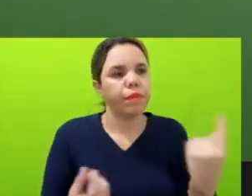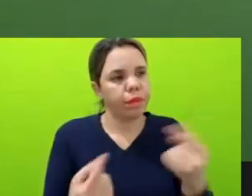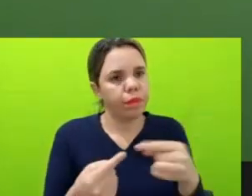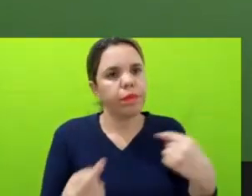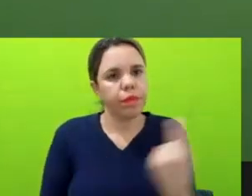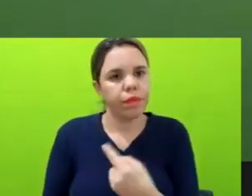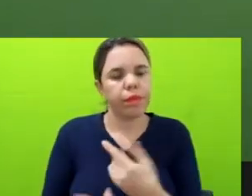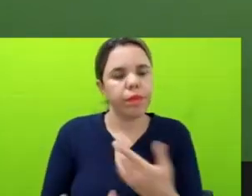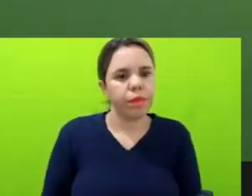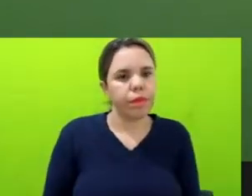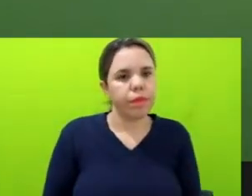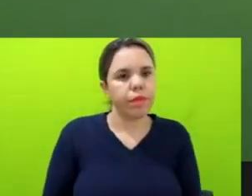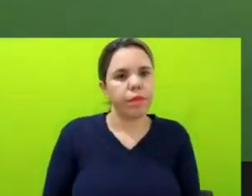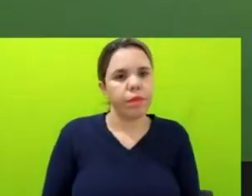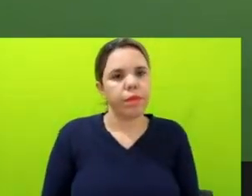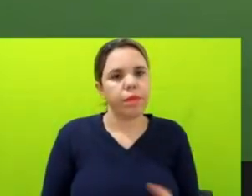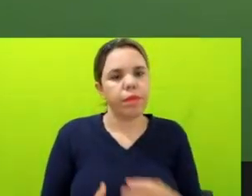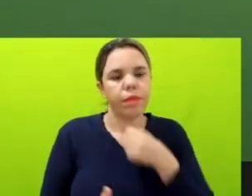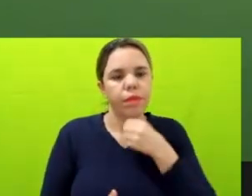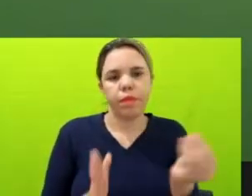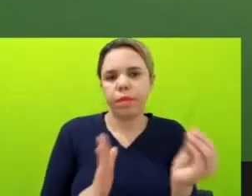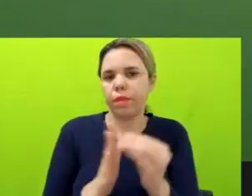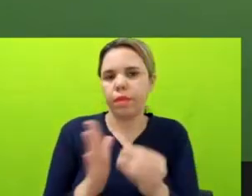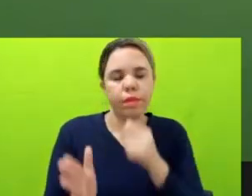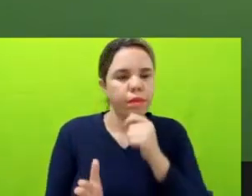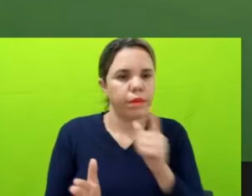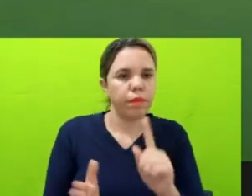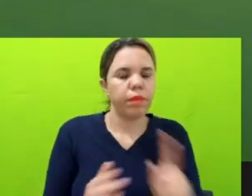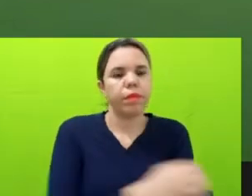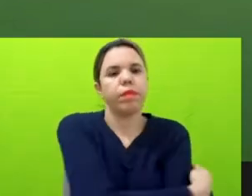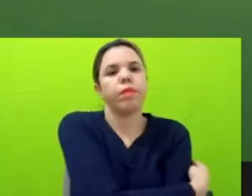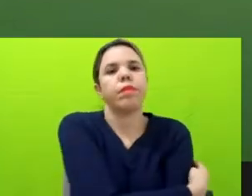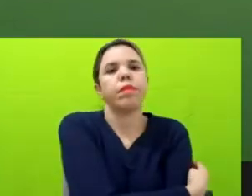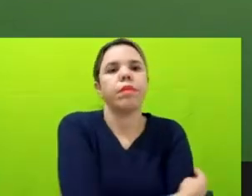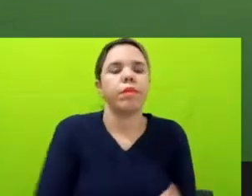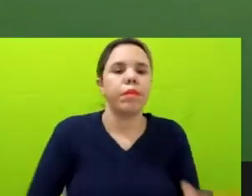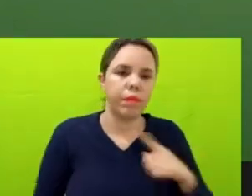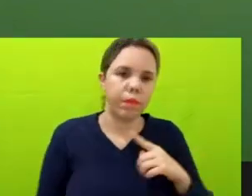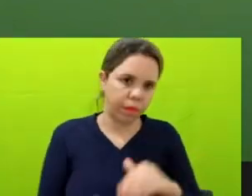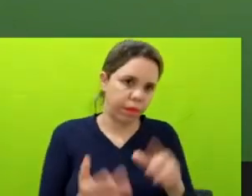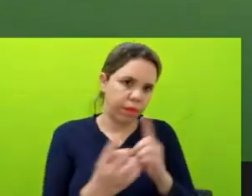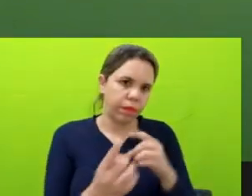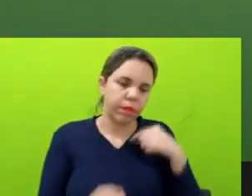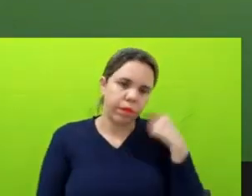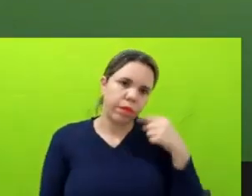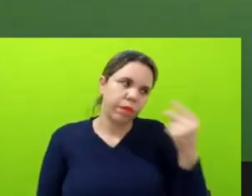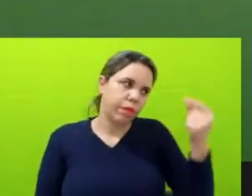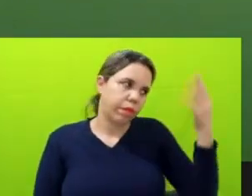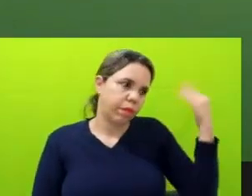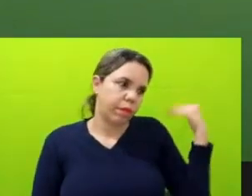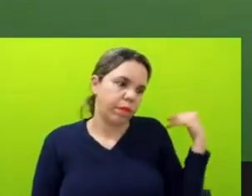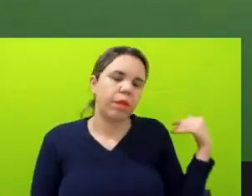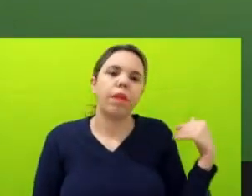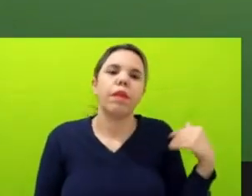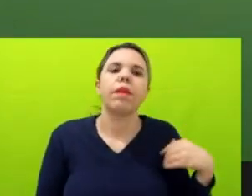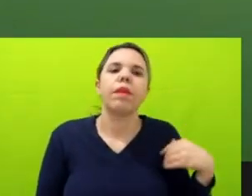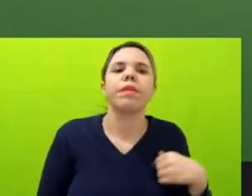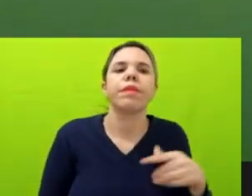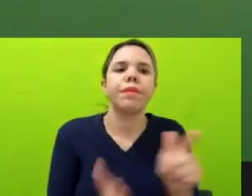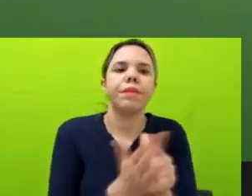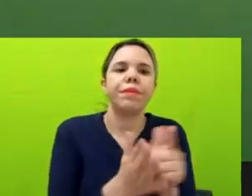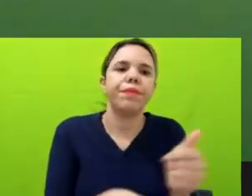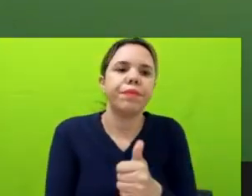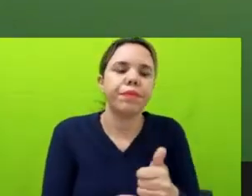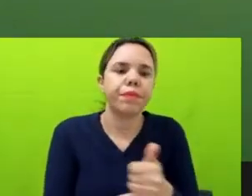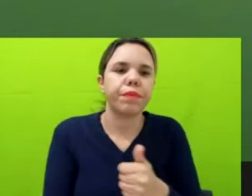e nós não colocamos na reportagem, né. Nós tivemos a assessoria de um advogado na época. O jornalista Lúcio Flávio Pinto